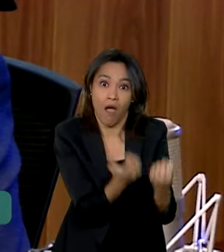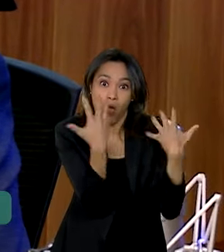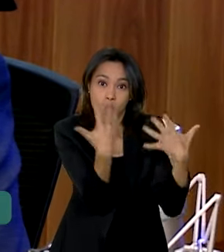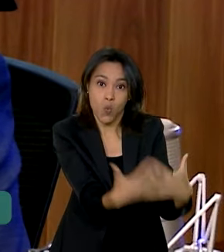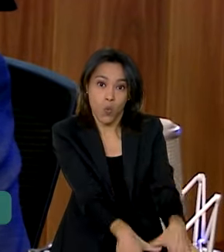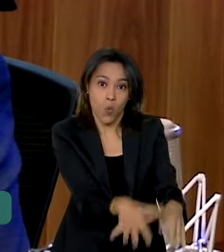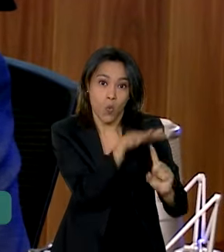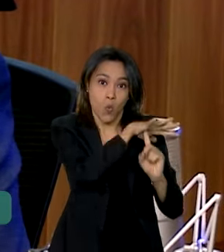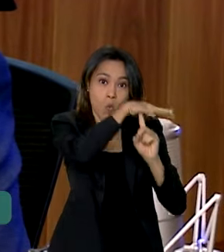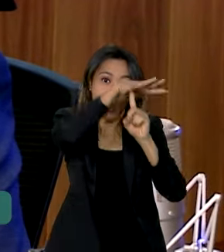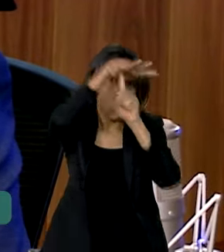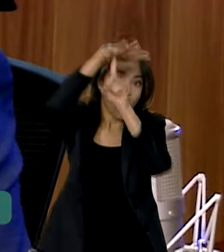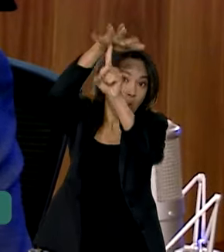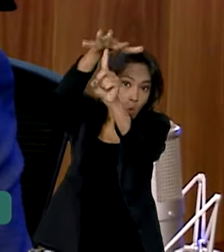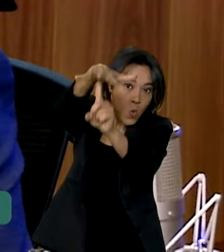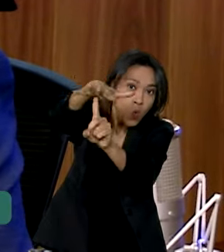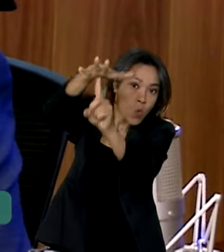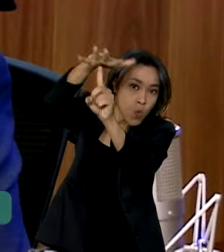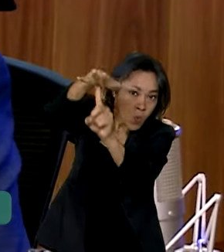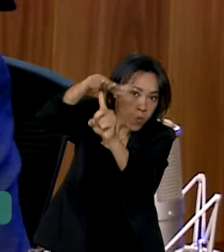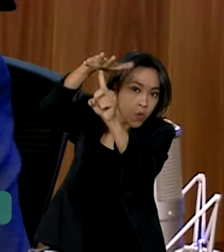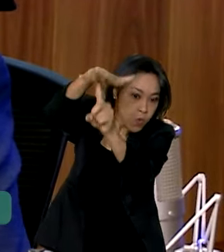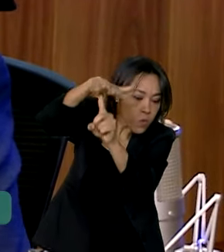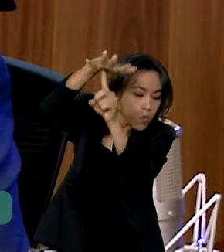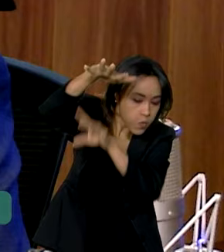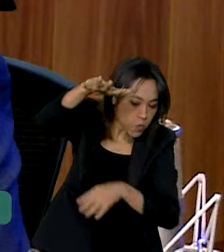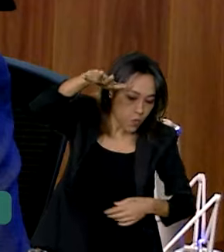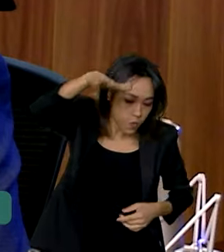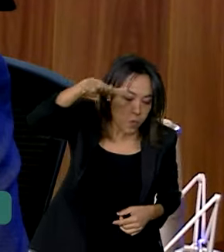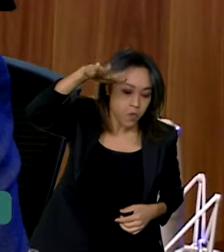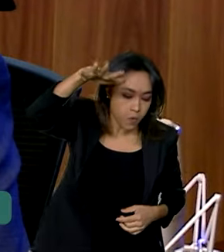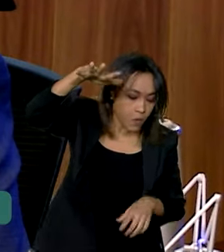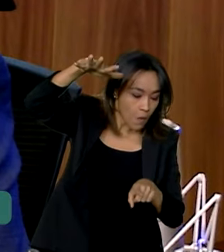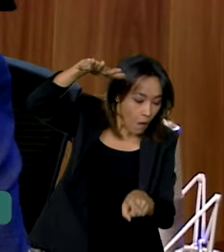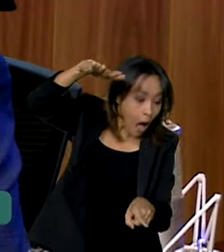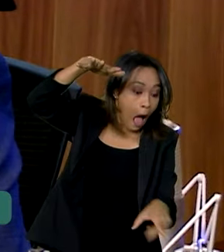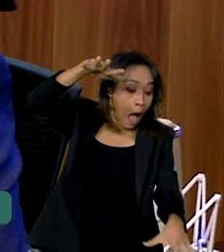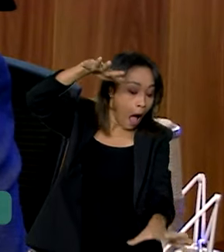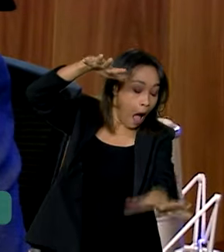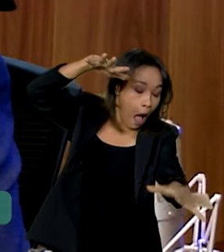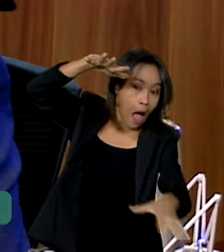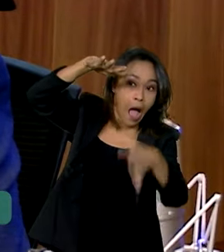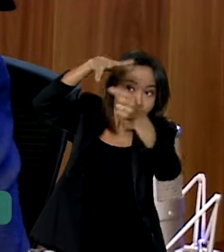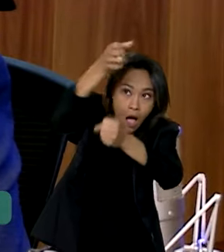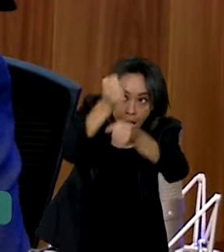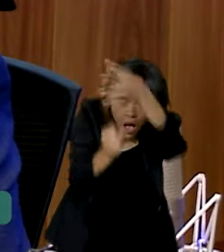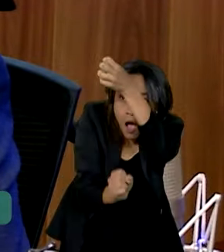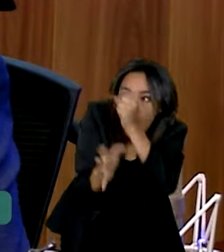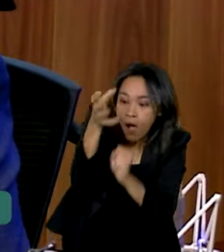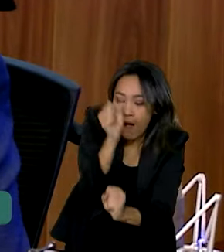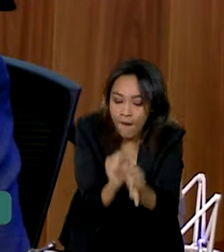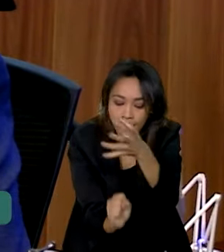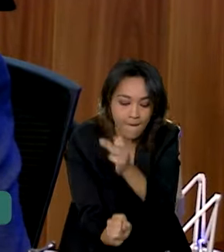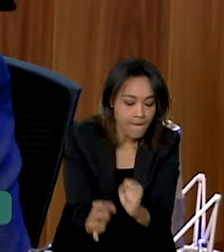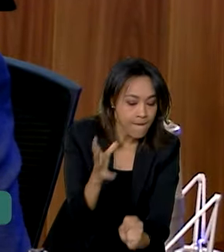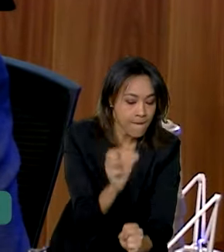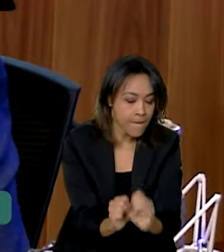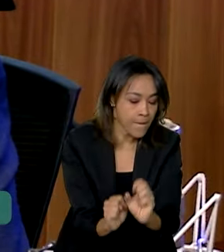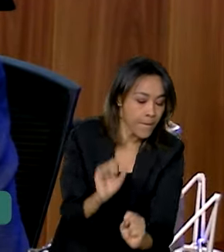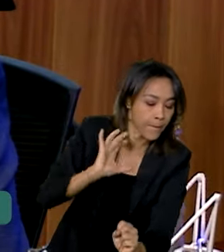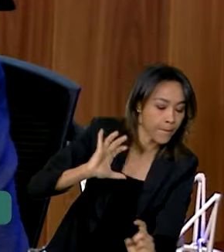O salvamento é feito com o helicóptero no ar. As equipes têm que descer por cordas, por rapel, para